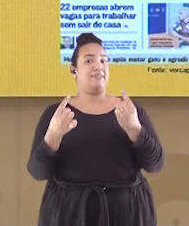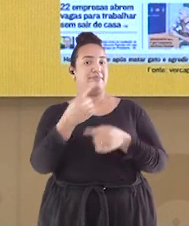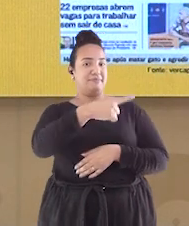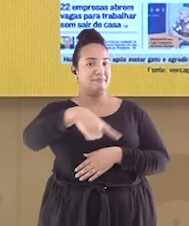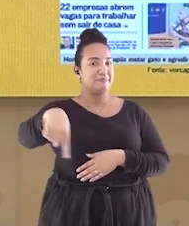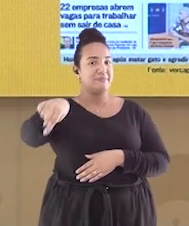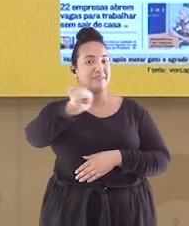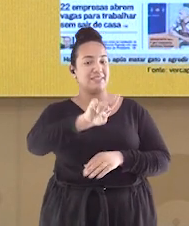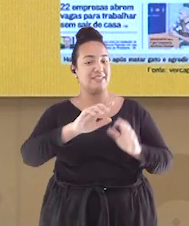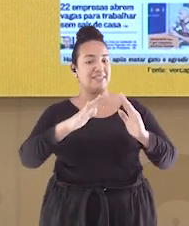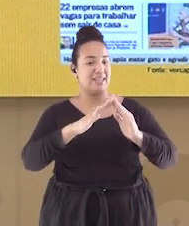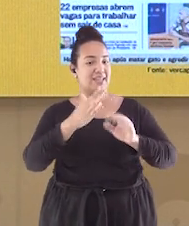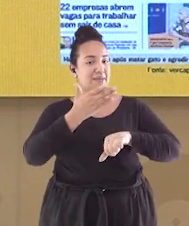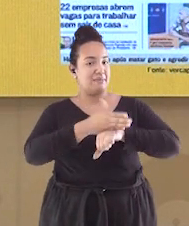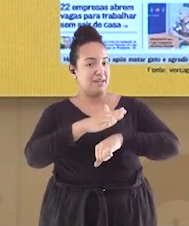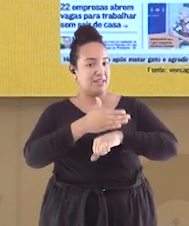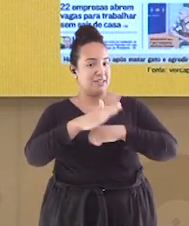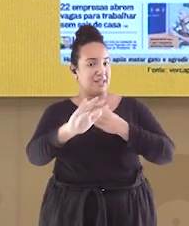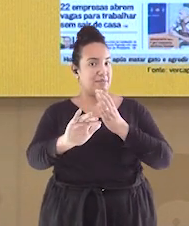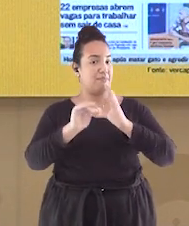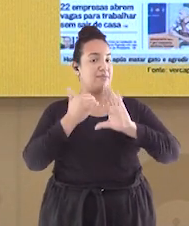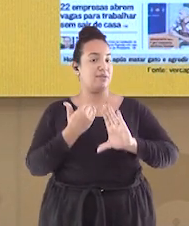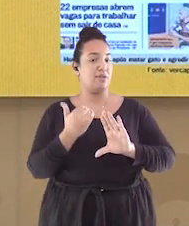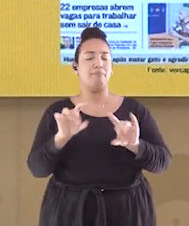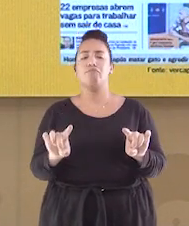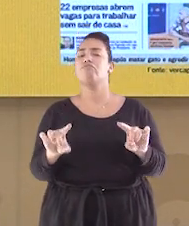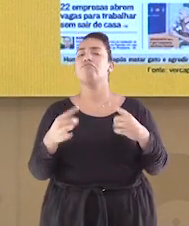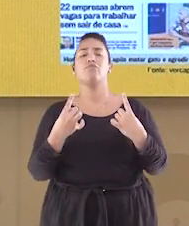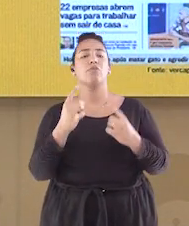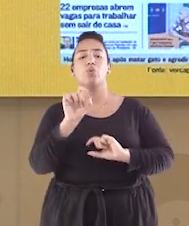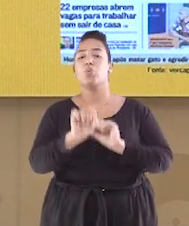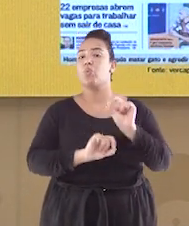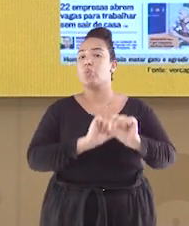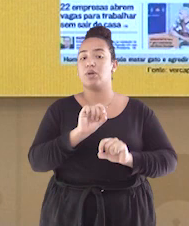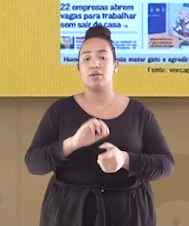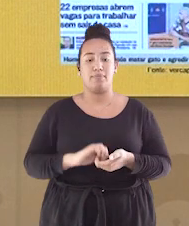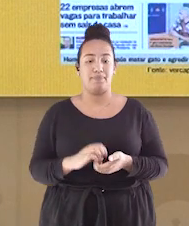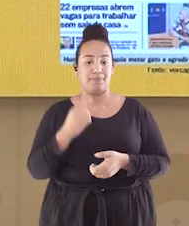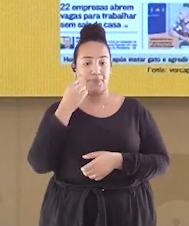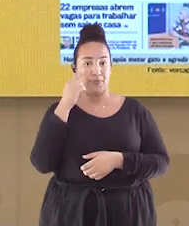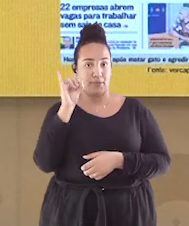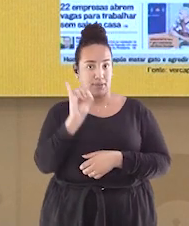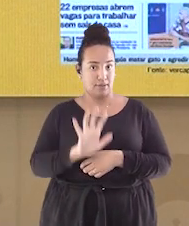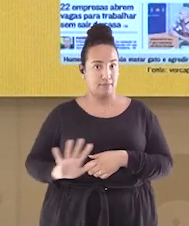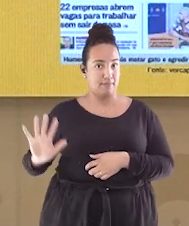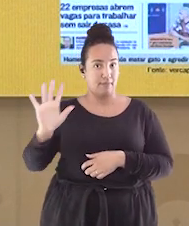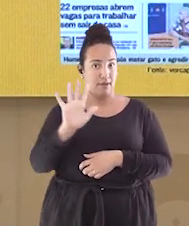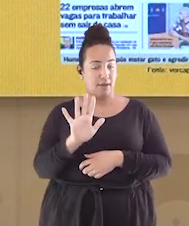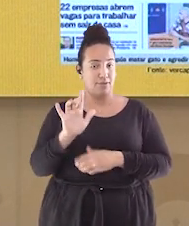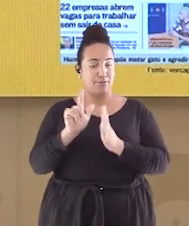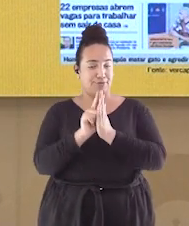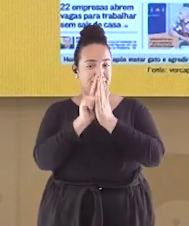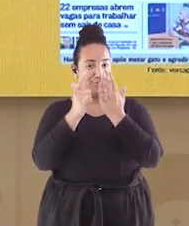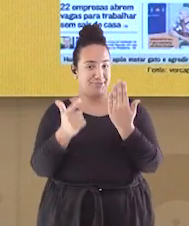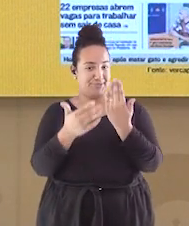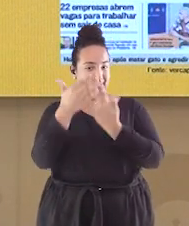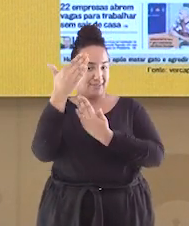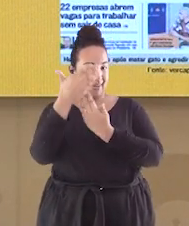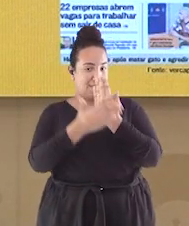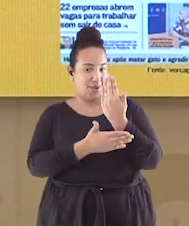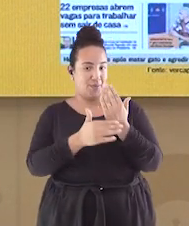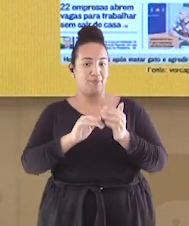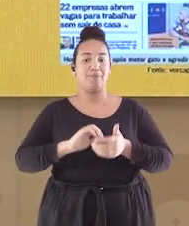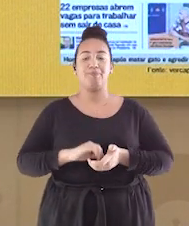você fazer aí na sua casa e enviar para a gente. E o desafio é... Veja a imagem. Nós temos aqui a capa de um